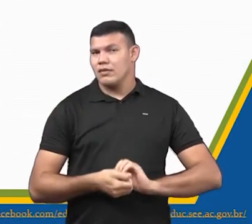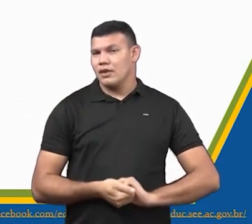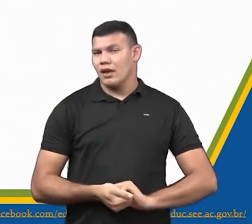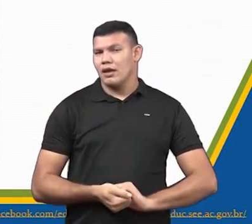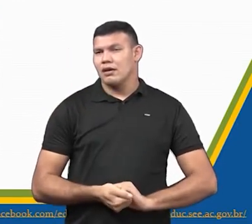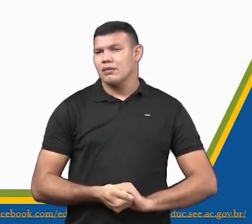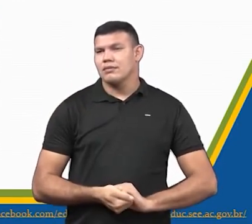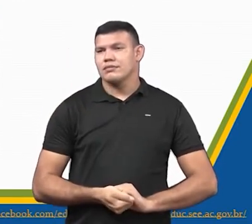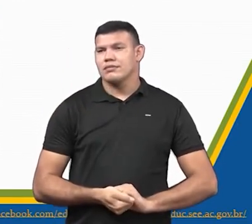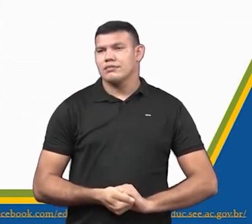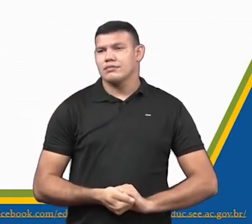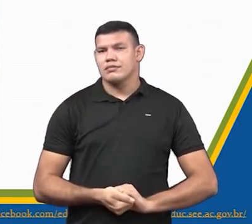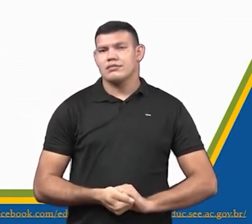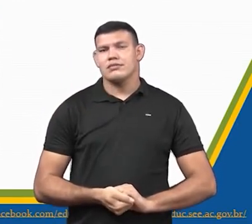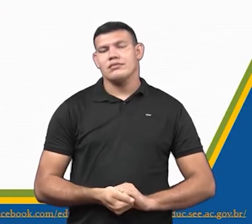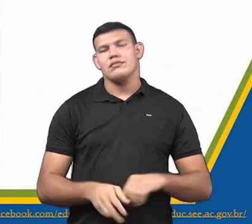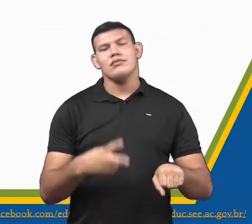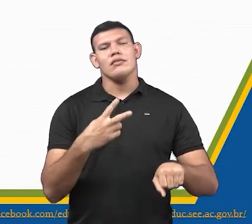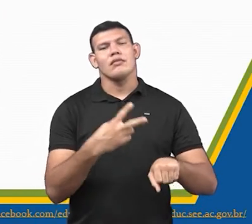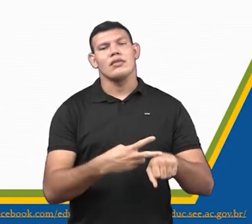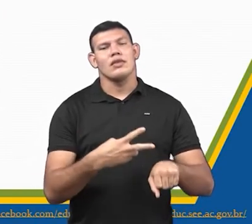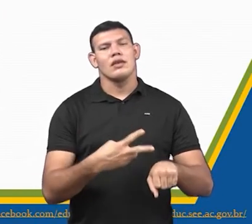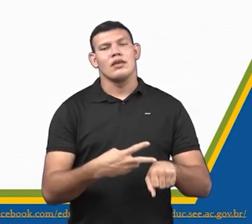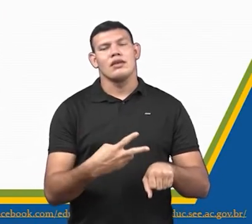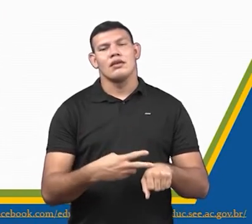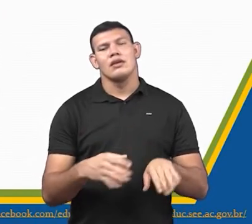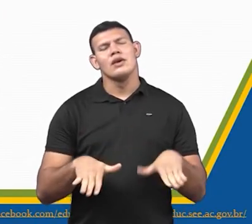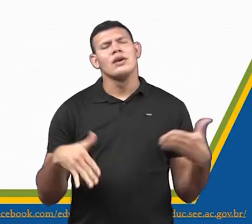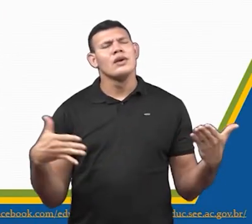O metal ou o vidro?